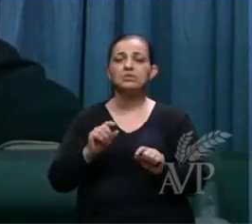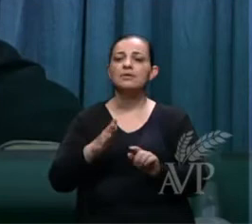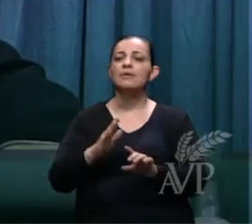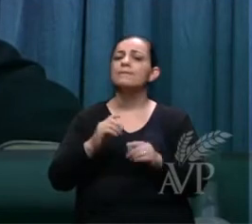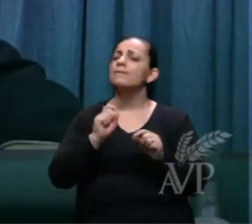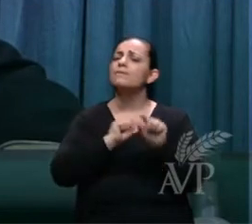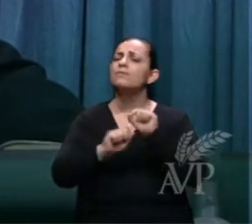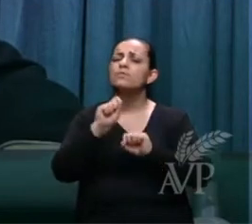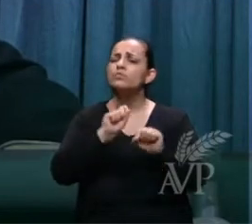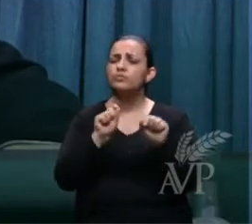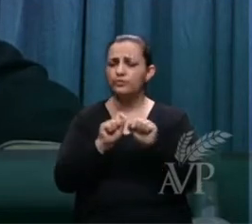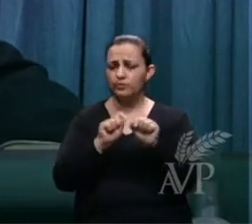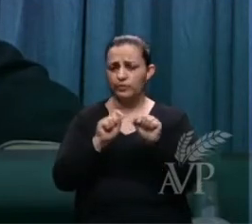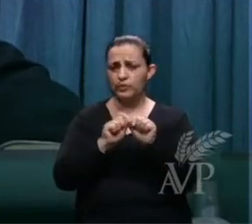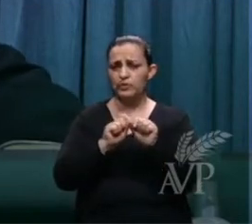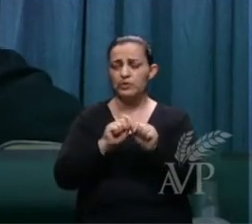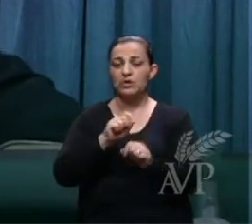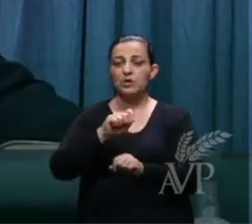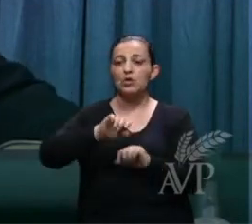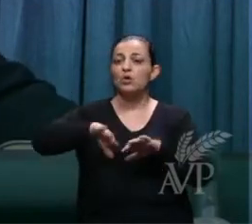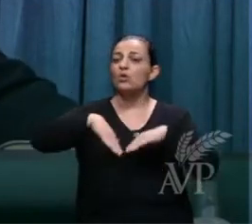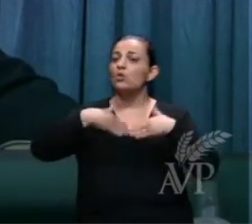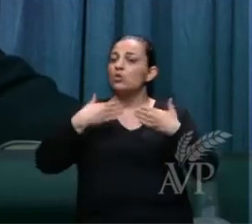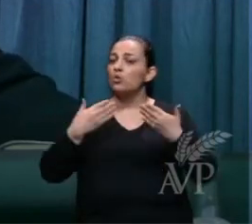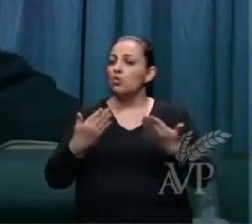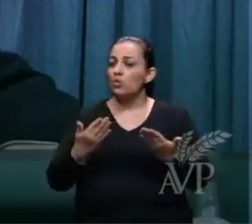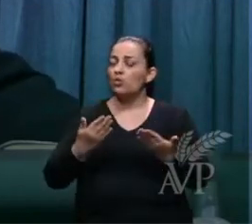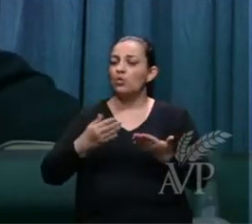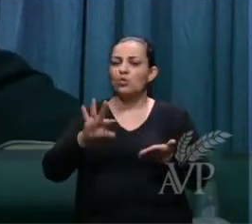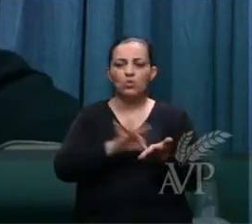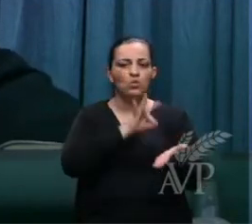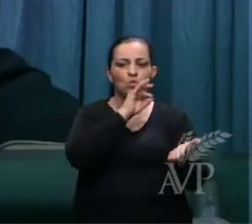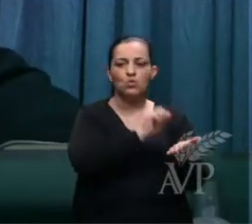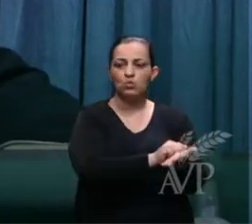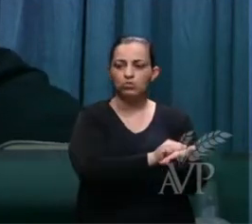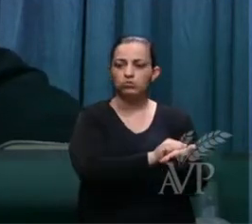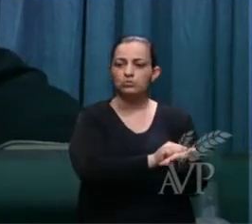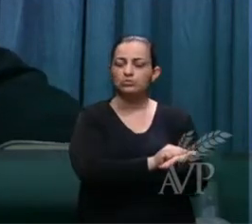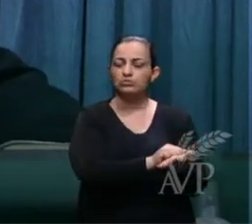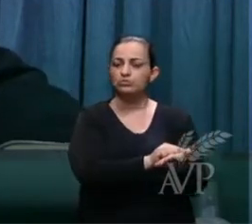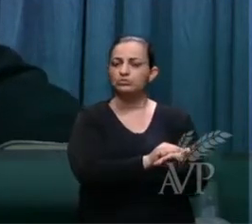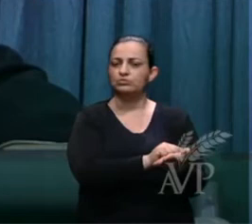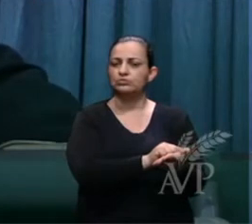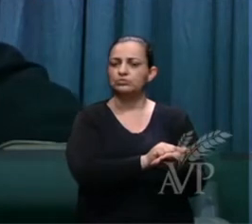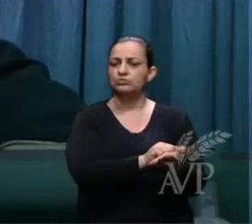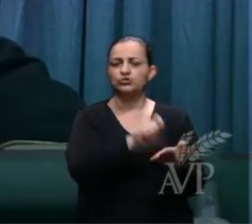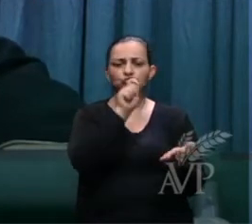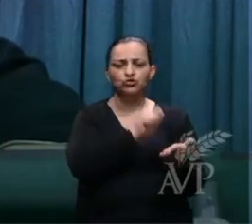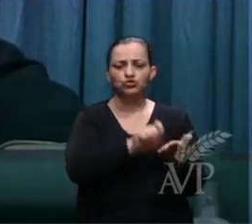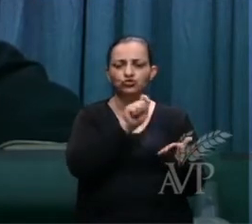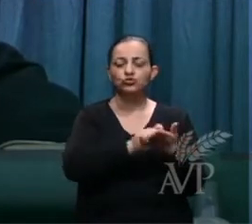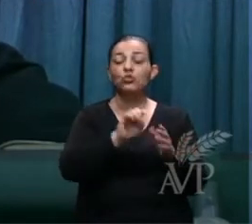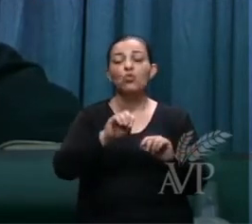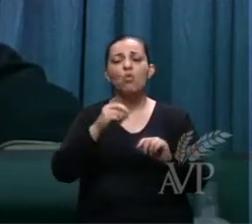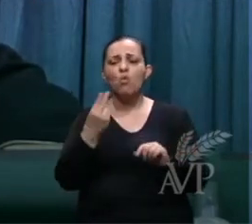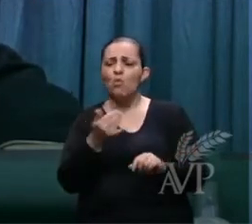quando esse registro, esse filme,